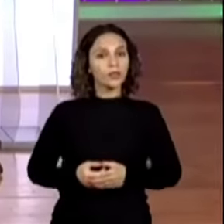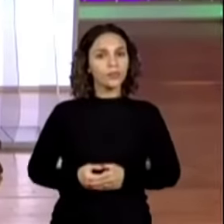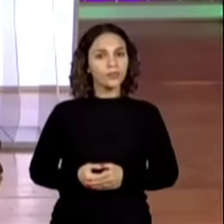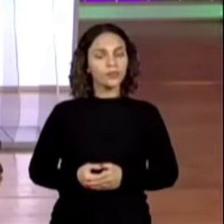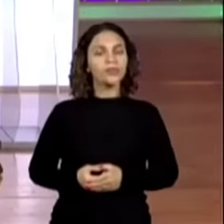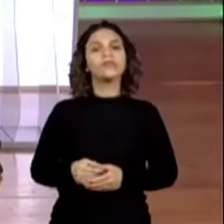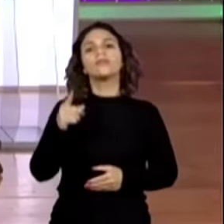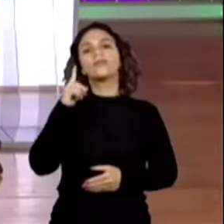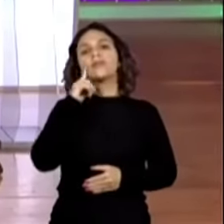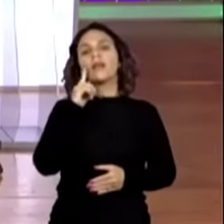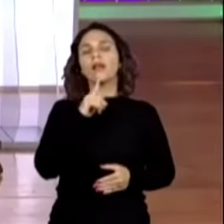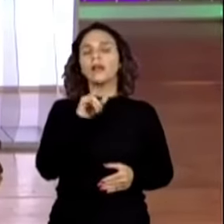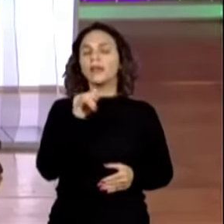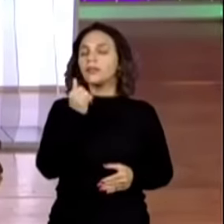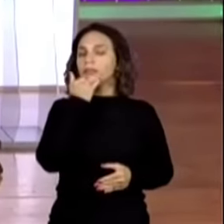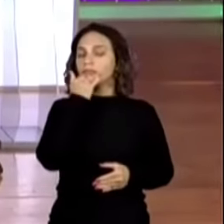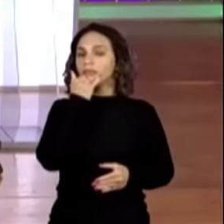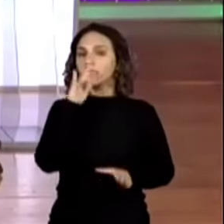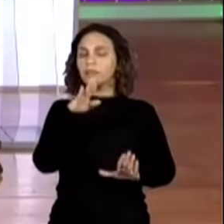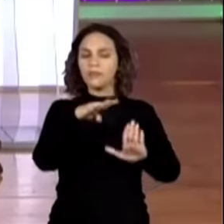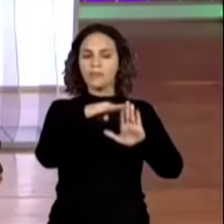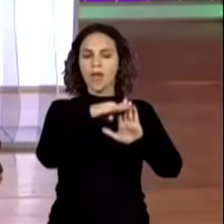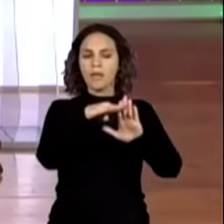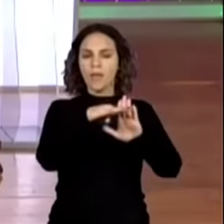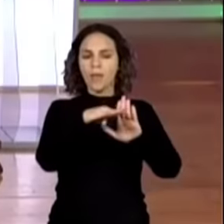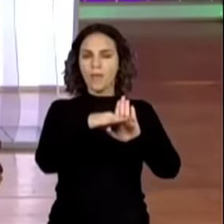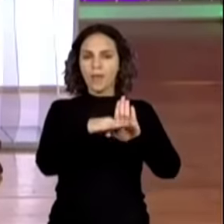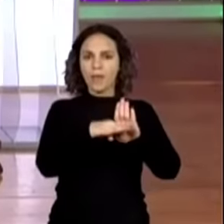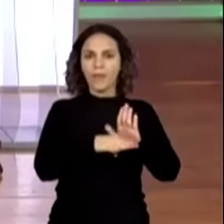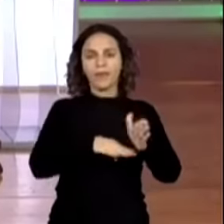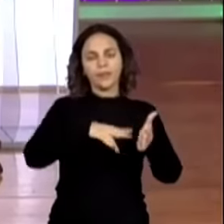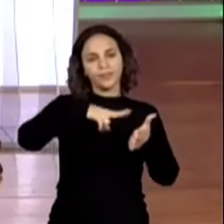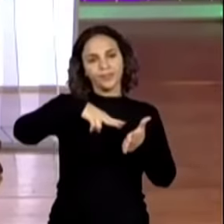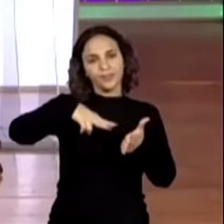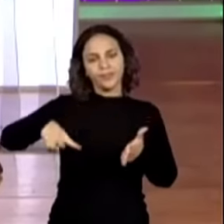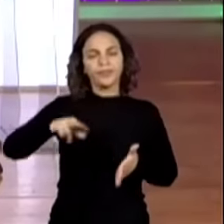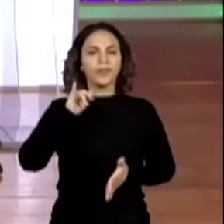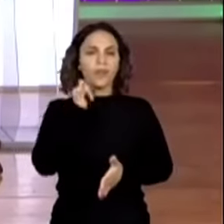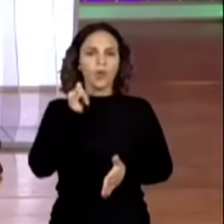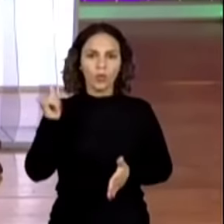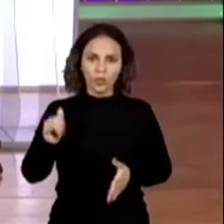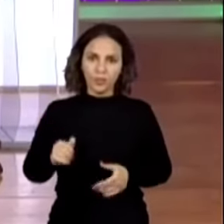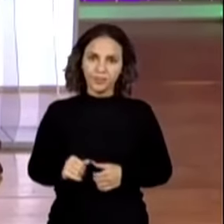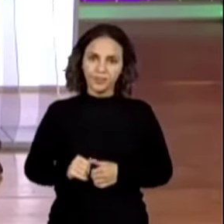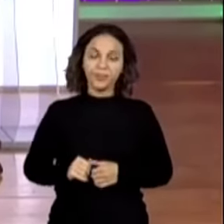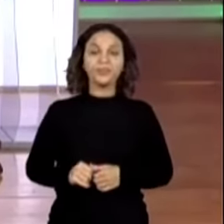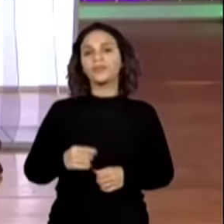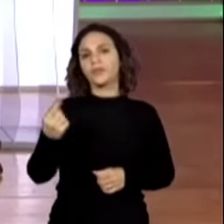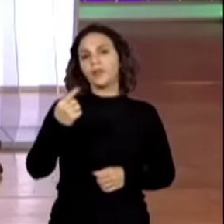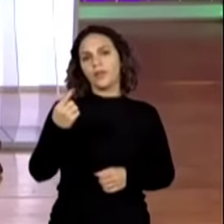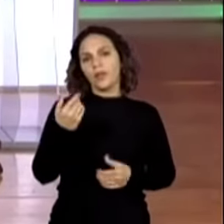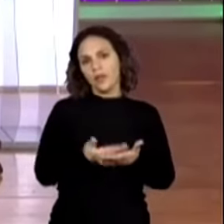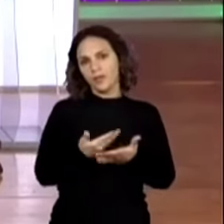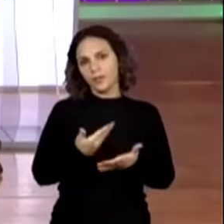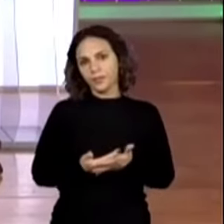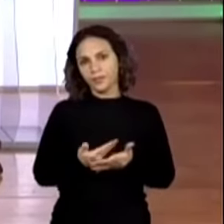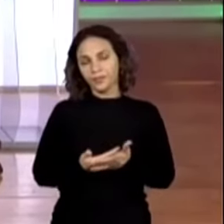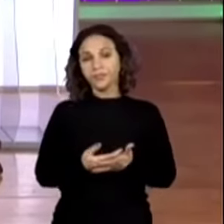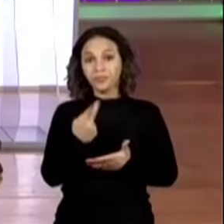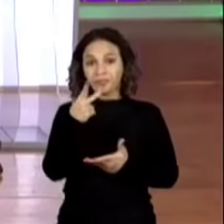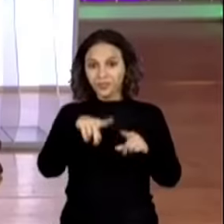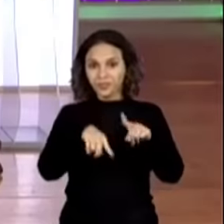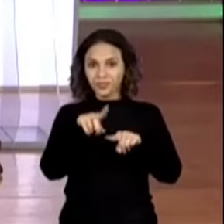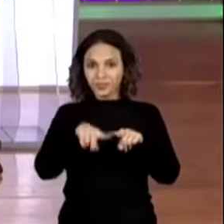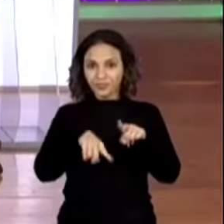Lendo, opa, Listando e Lendo Contos. Essa é a primeira aula. E se você estiver com o seu